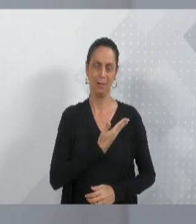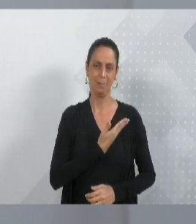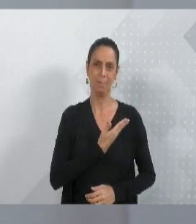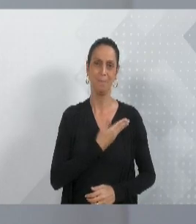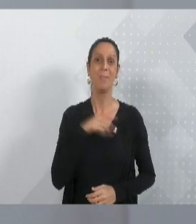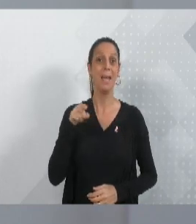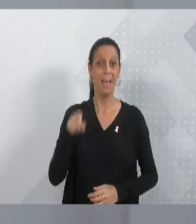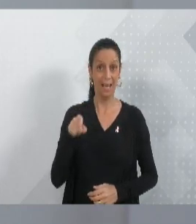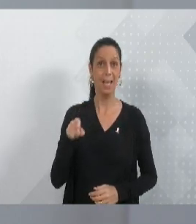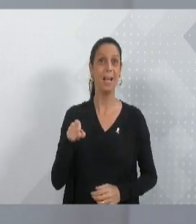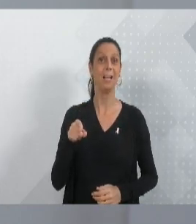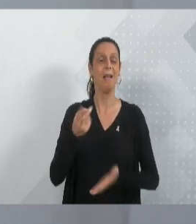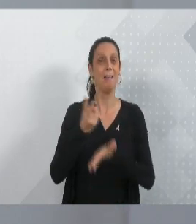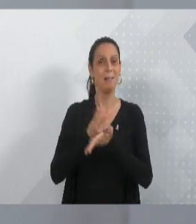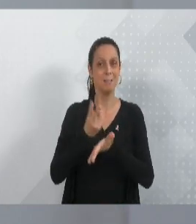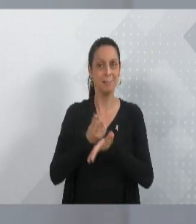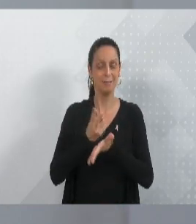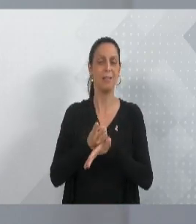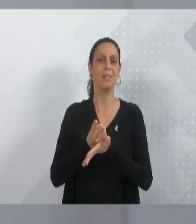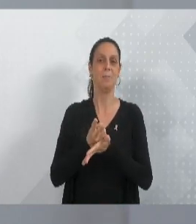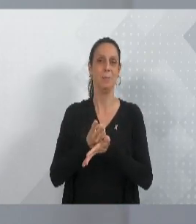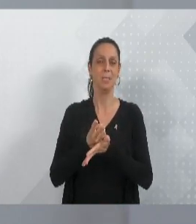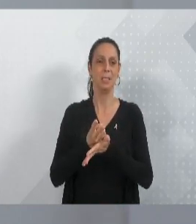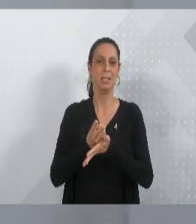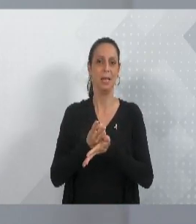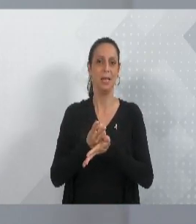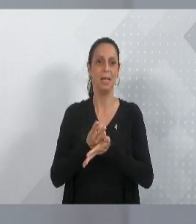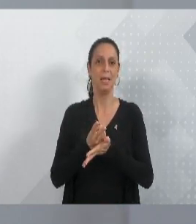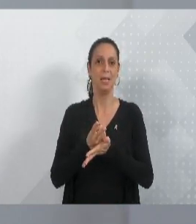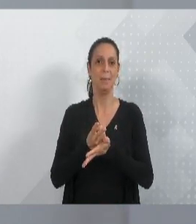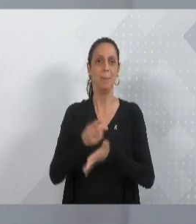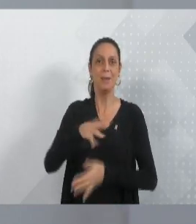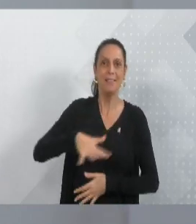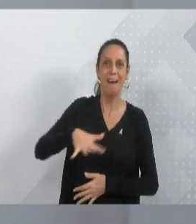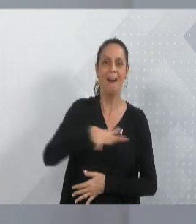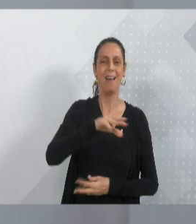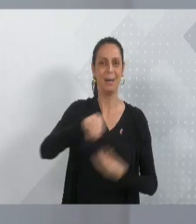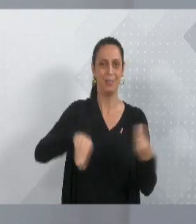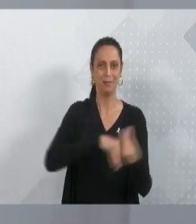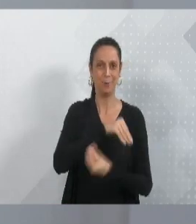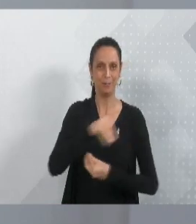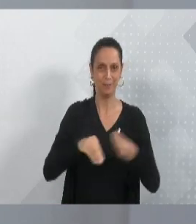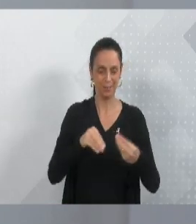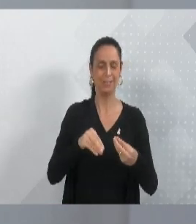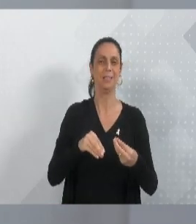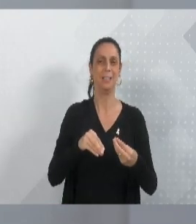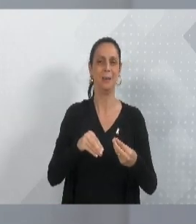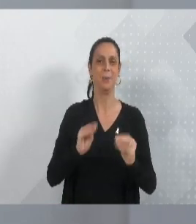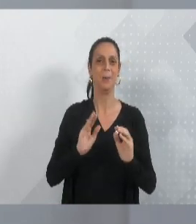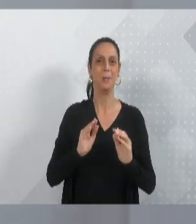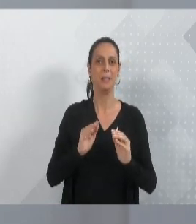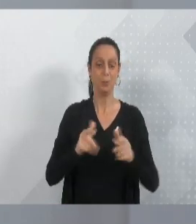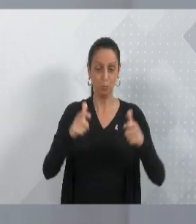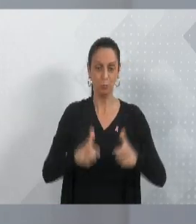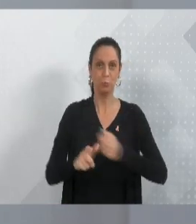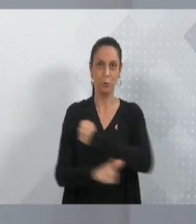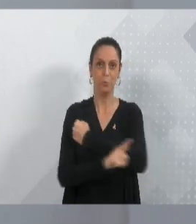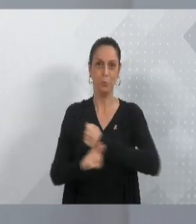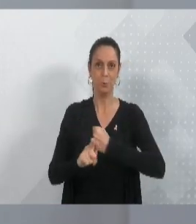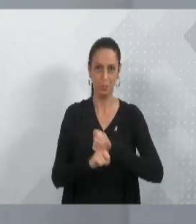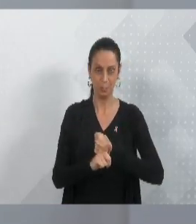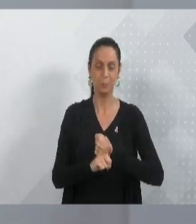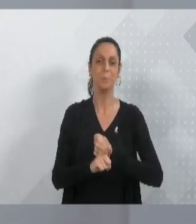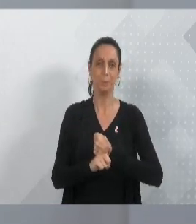que atua também, as pessoas do nosso time que atuam muito específico ali na região do Garcia do Progresso, eu tenho uma divisão do time muito